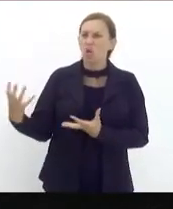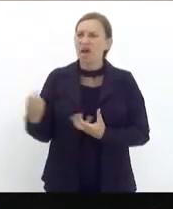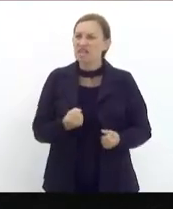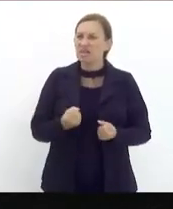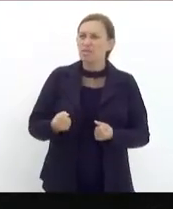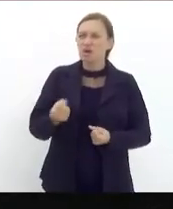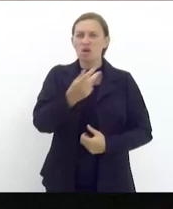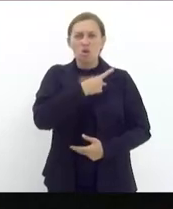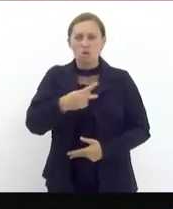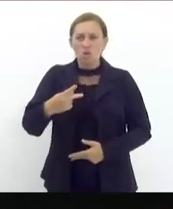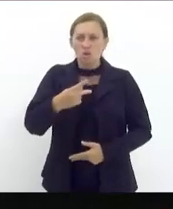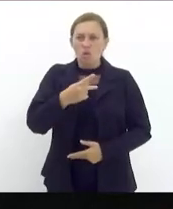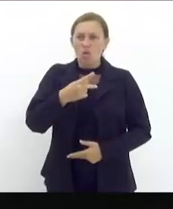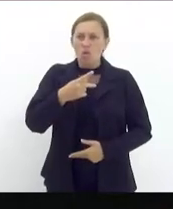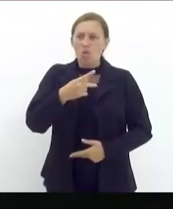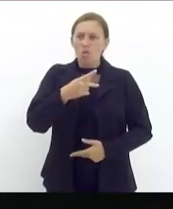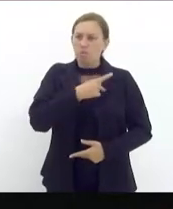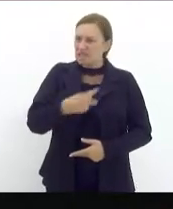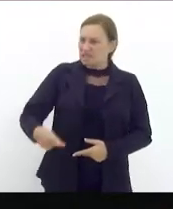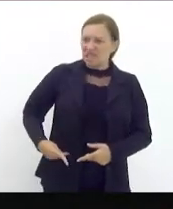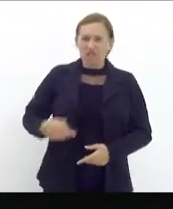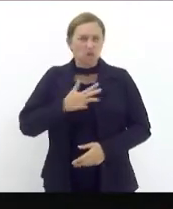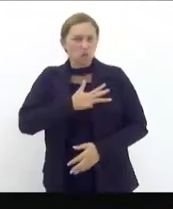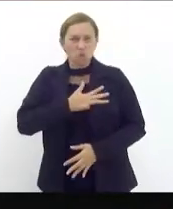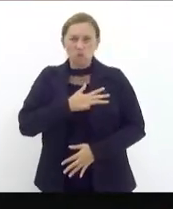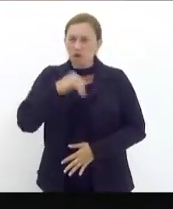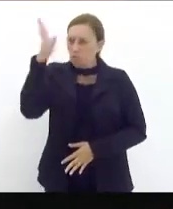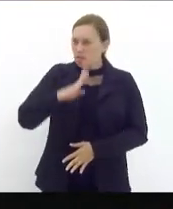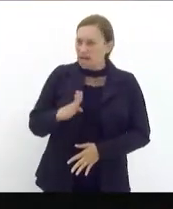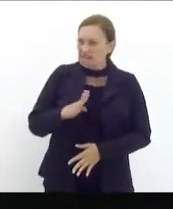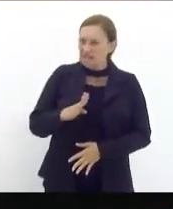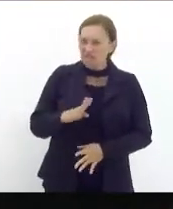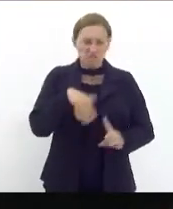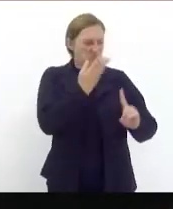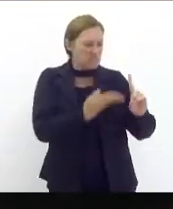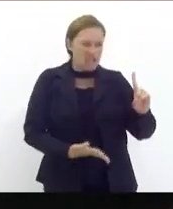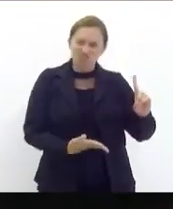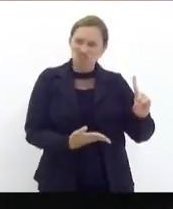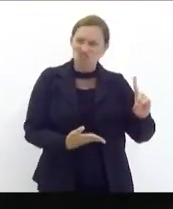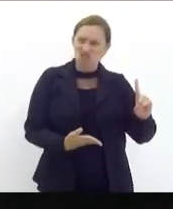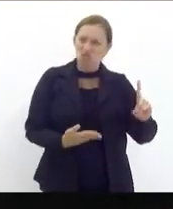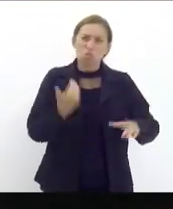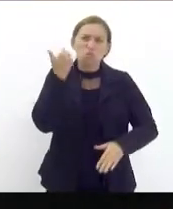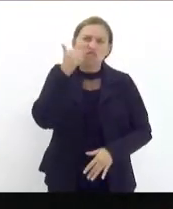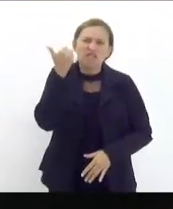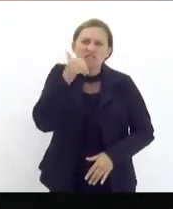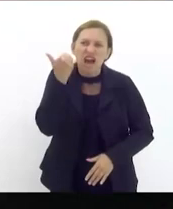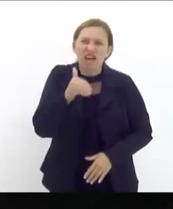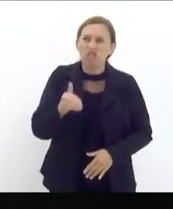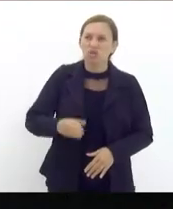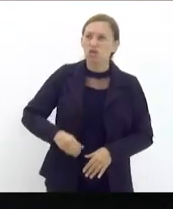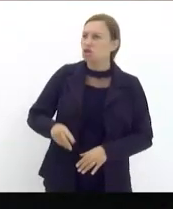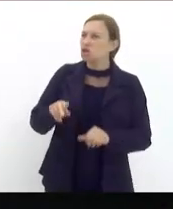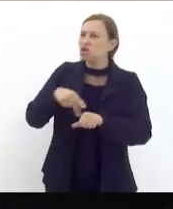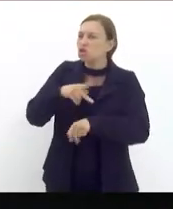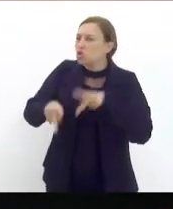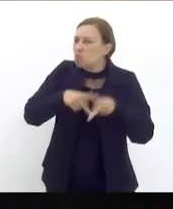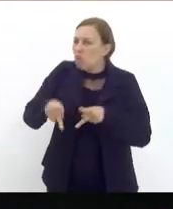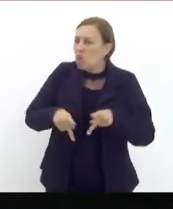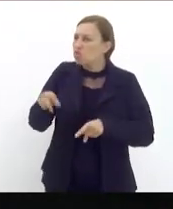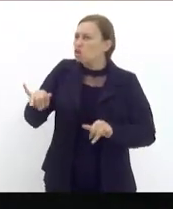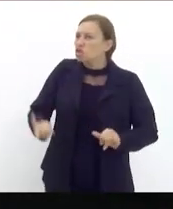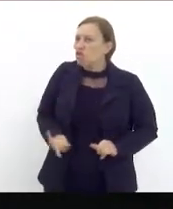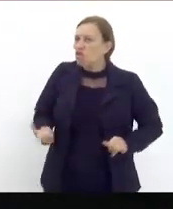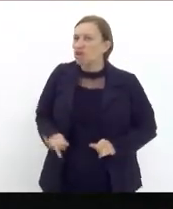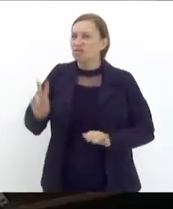ditador da postura do Maduro da forma que o recebeu rendendo homenagens enquanto o povo está amígua passando necessidade